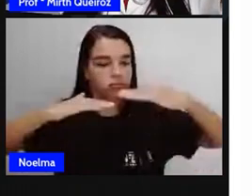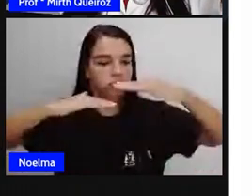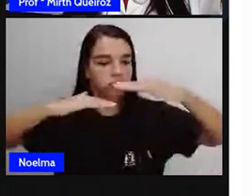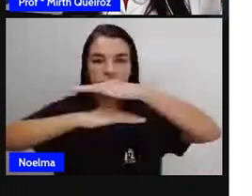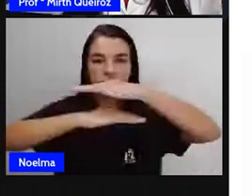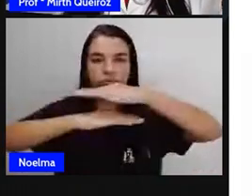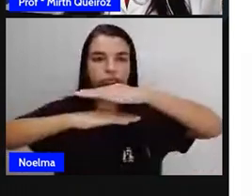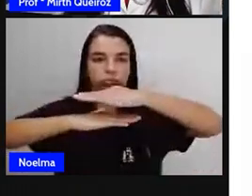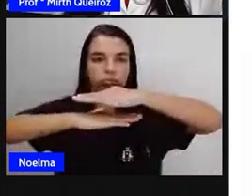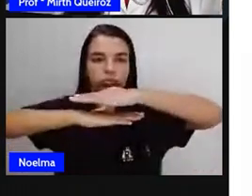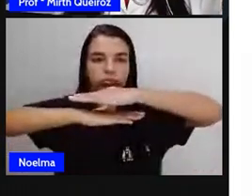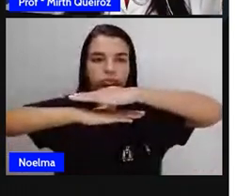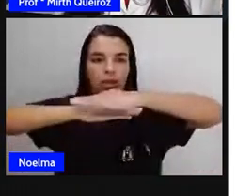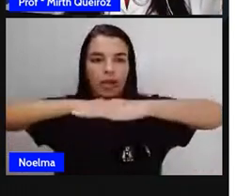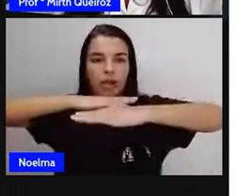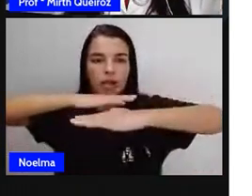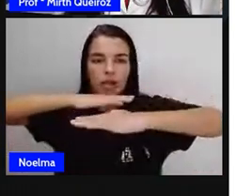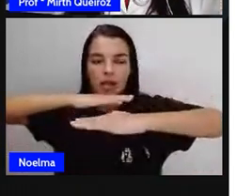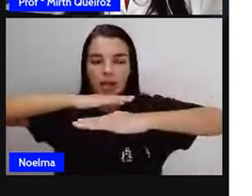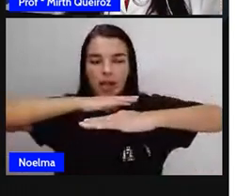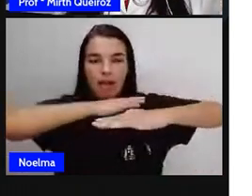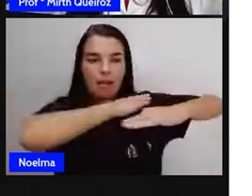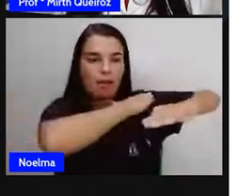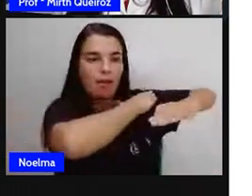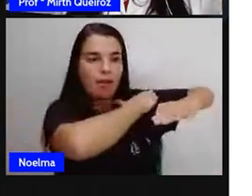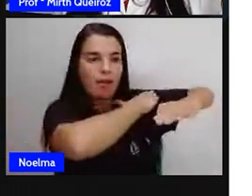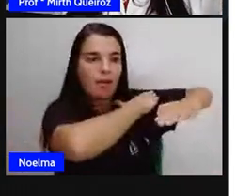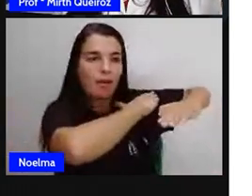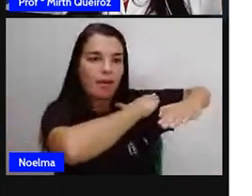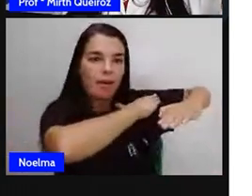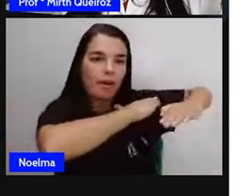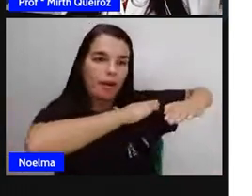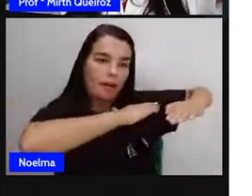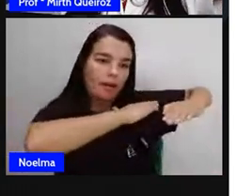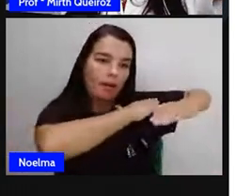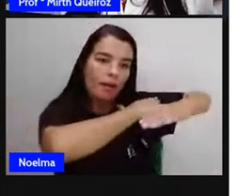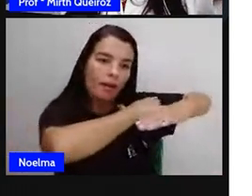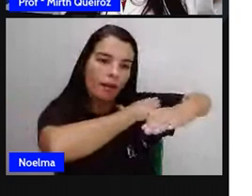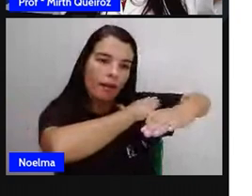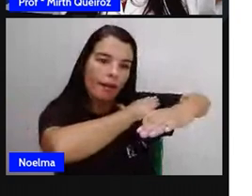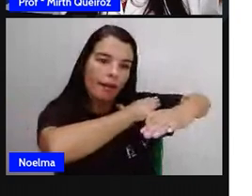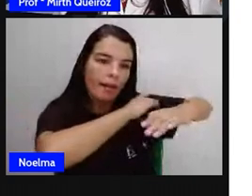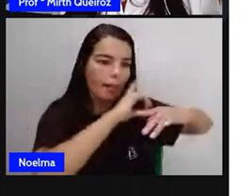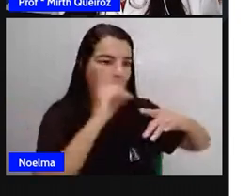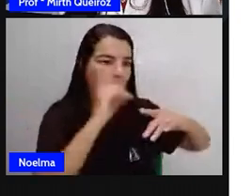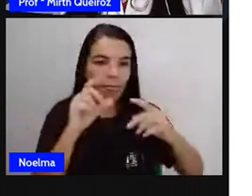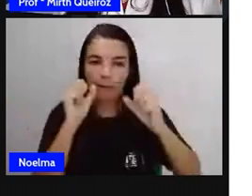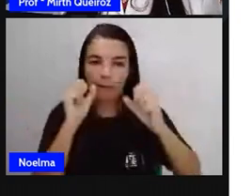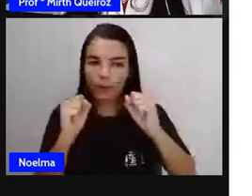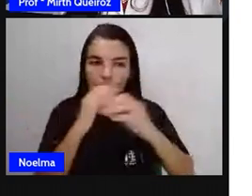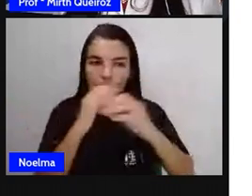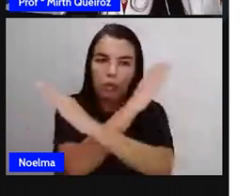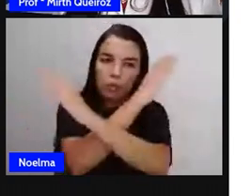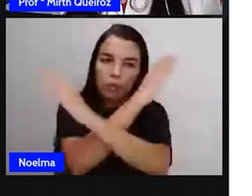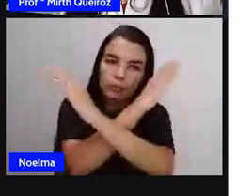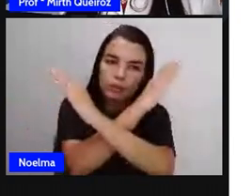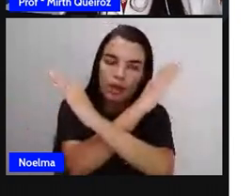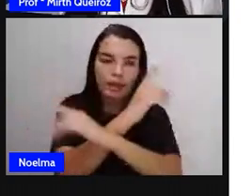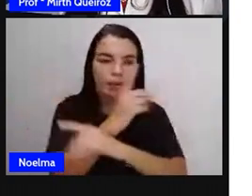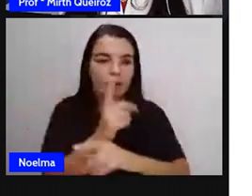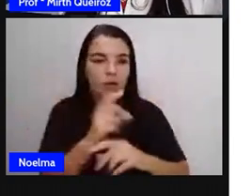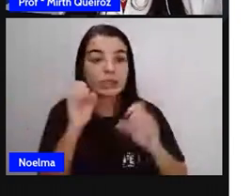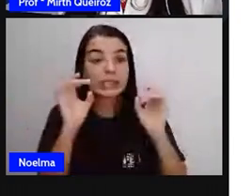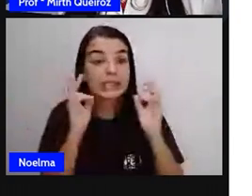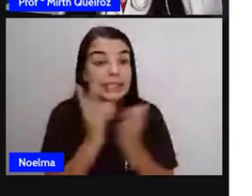ó. Ela não pode ficar tortinha, certo? Ela tem que ficar nessa posição. Não pode se cruzar. Então, tem que ficar assim, nessa posição.